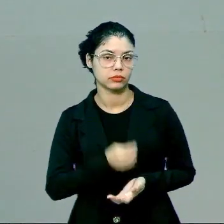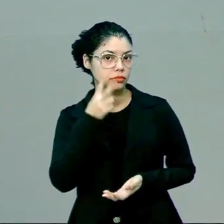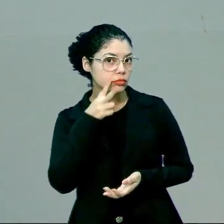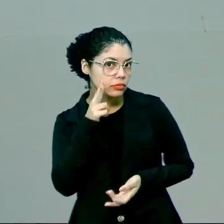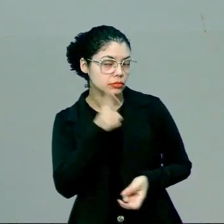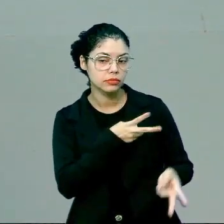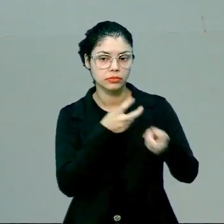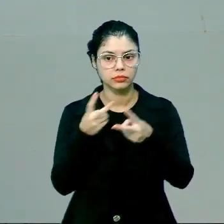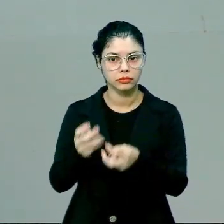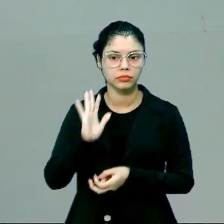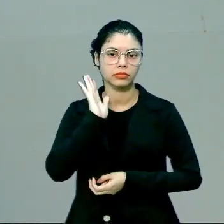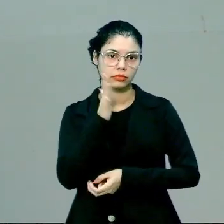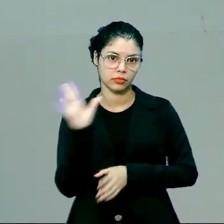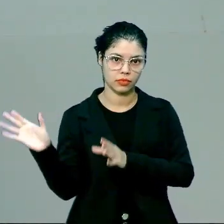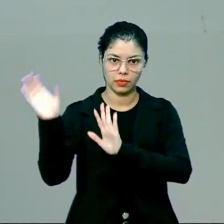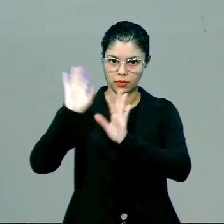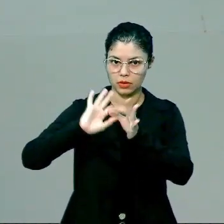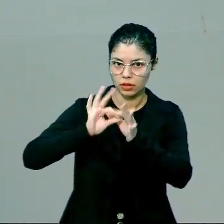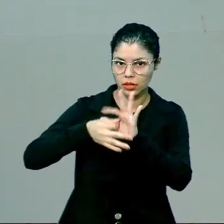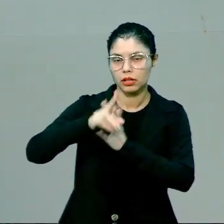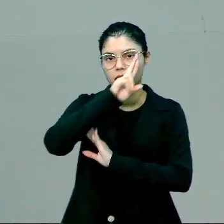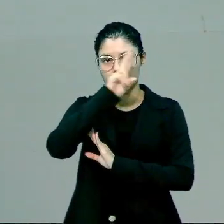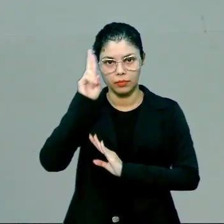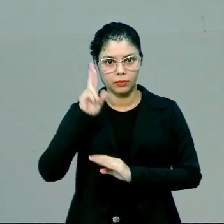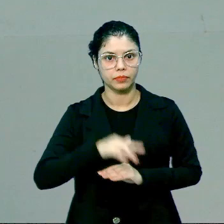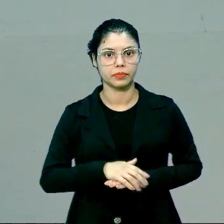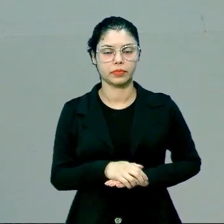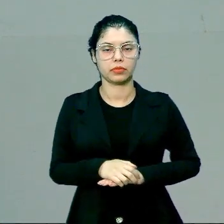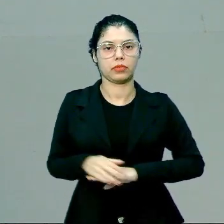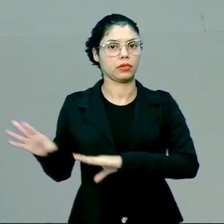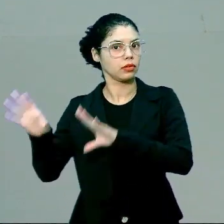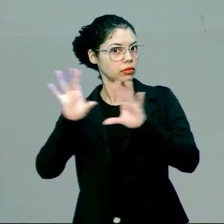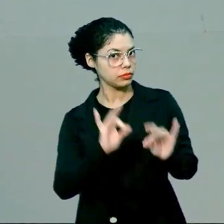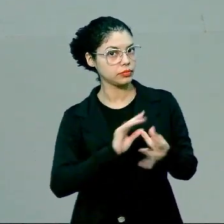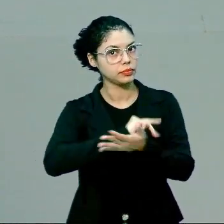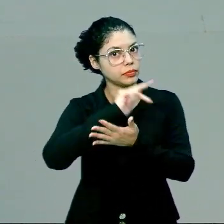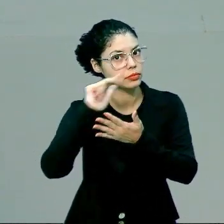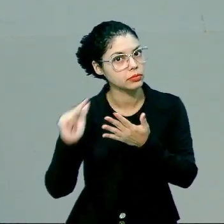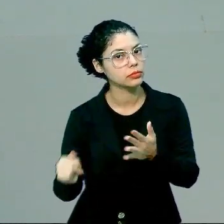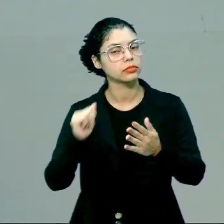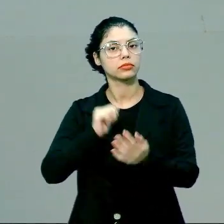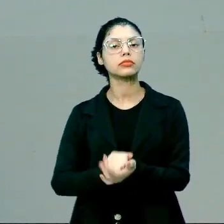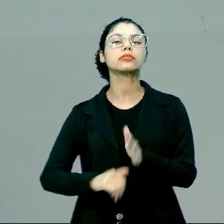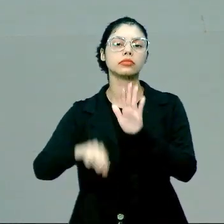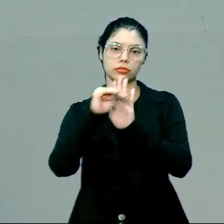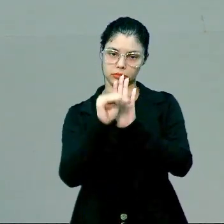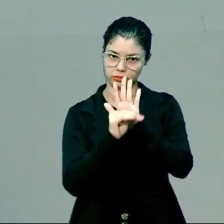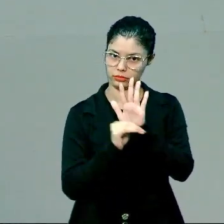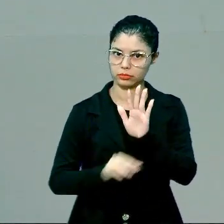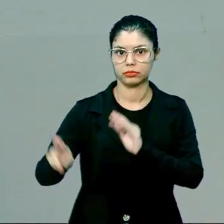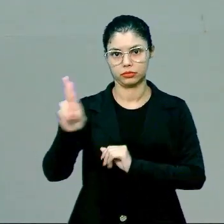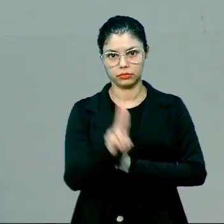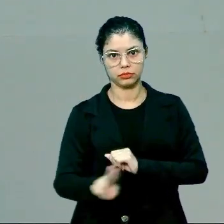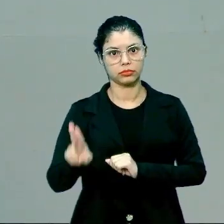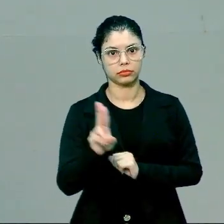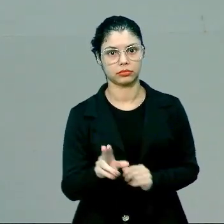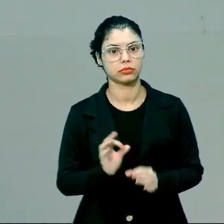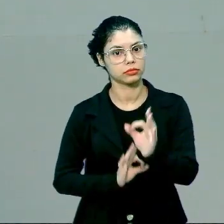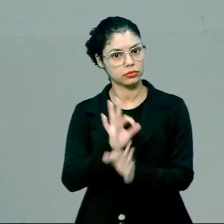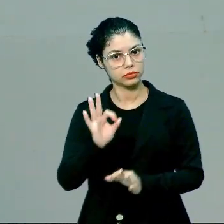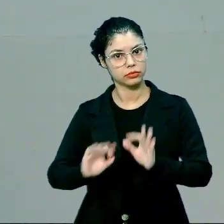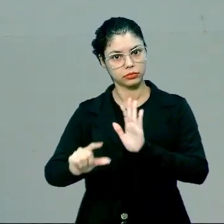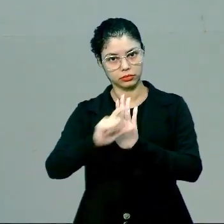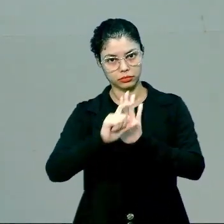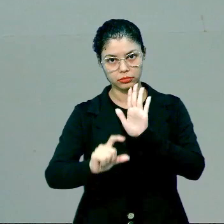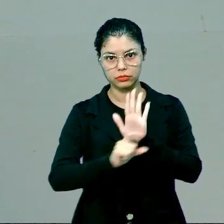observe que eu já trouxe aí um contexto histórico. Eu já venho trazendo aí vários recursos utilizados para montar